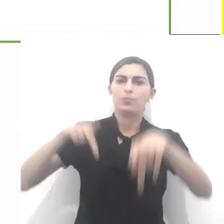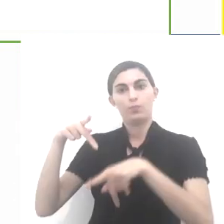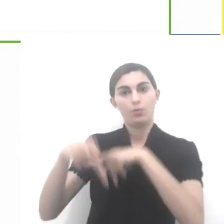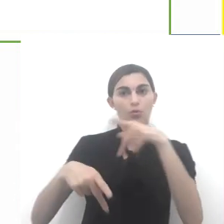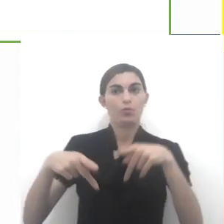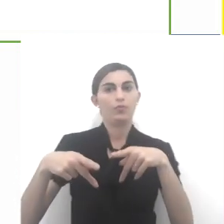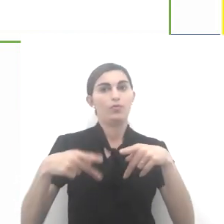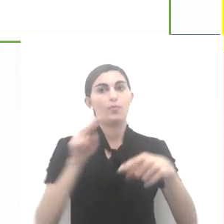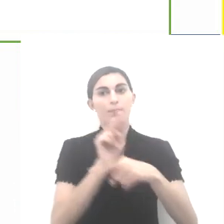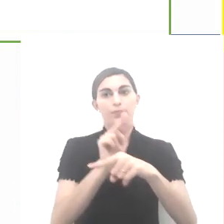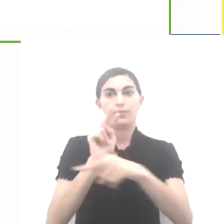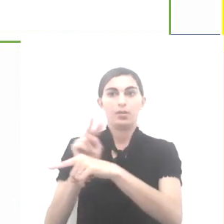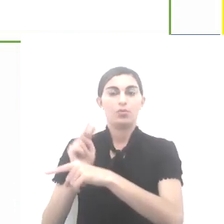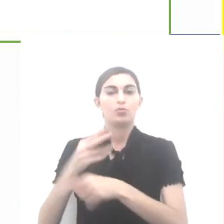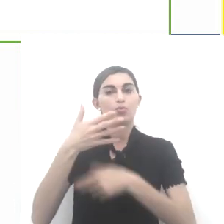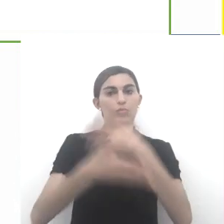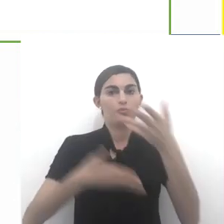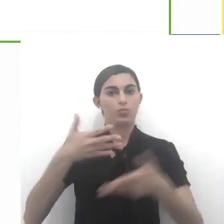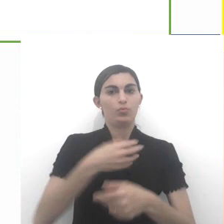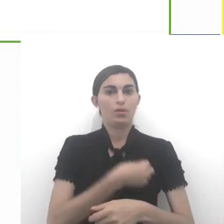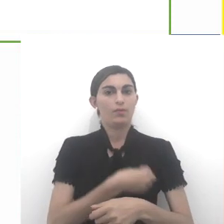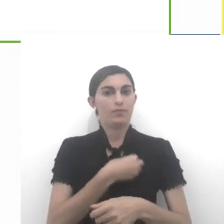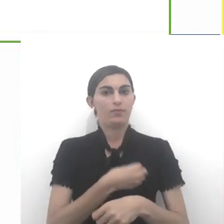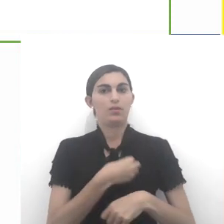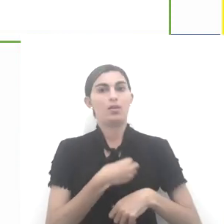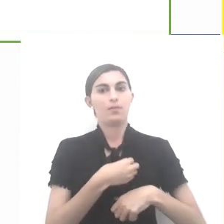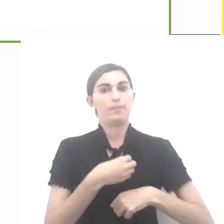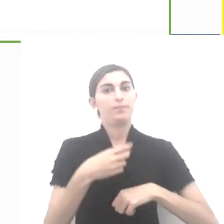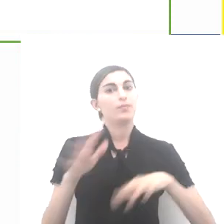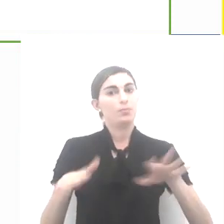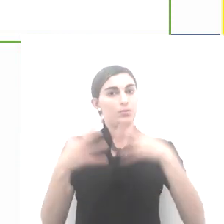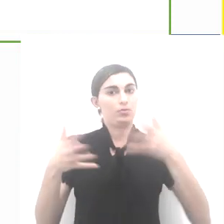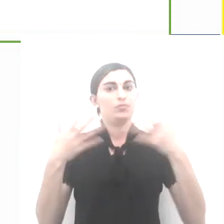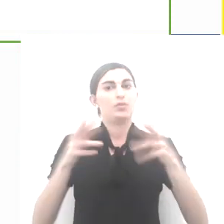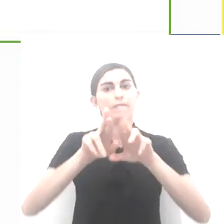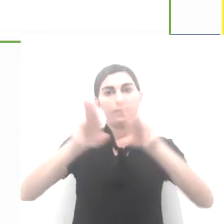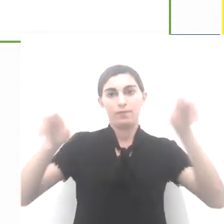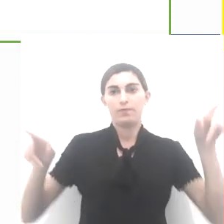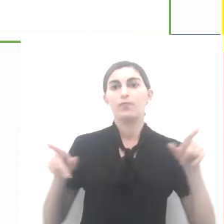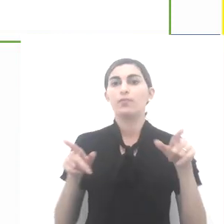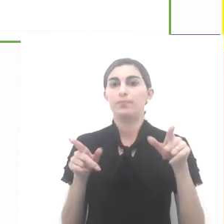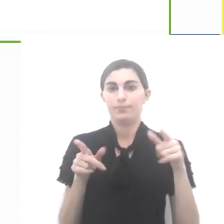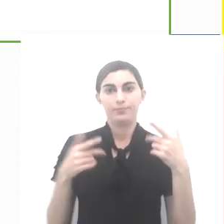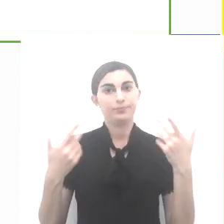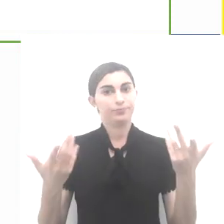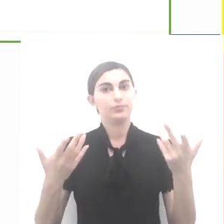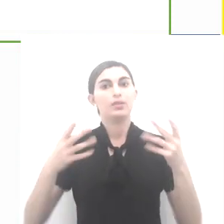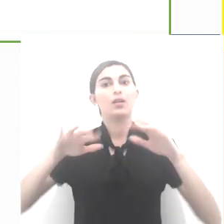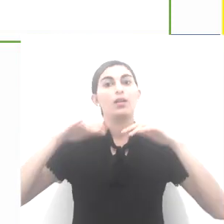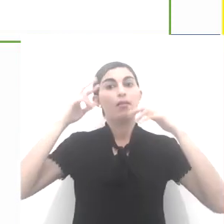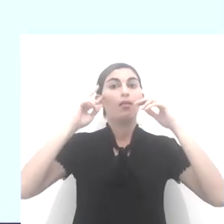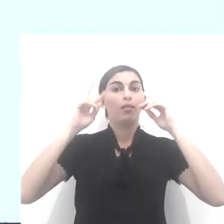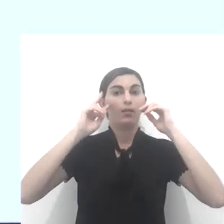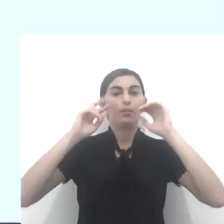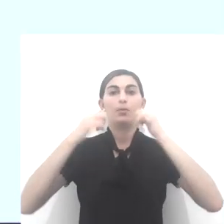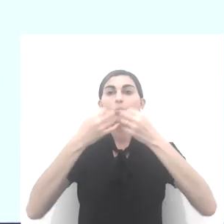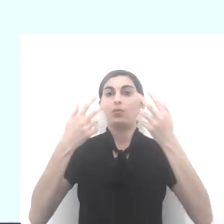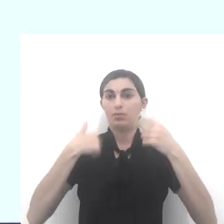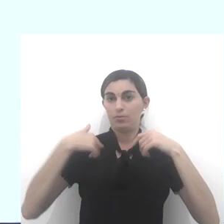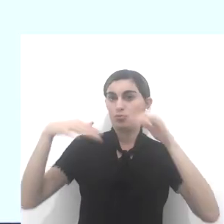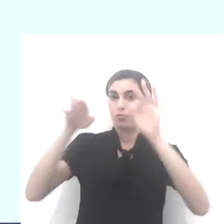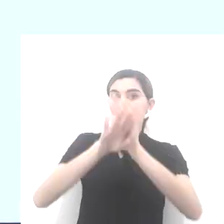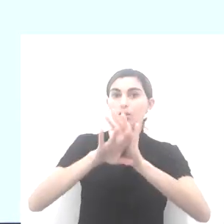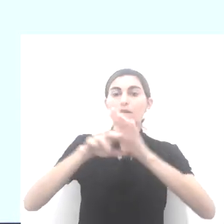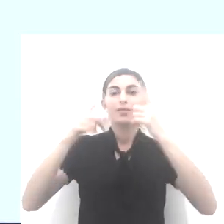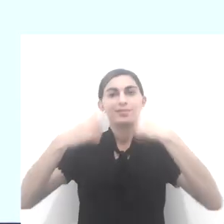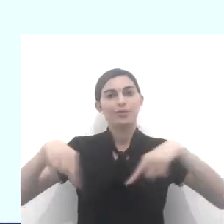povo, preservando e cuidando da vida manifestada de diferentes formas. Então, lembram quando eu